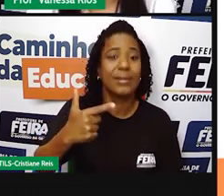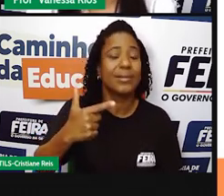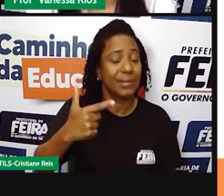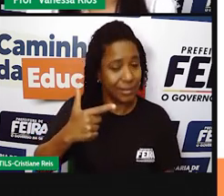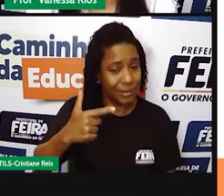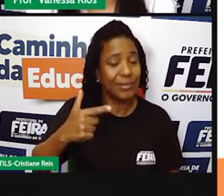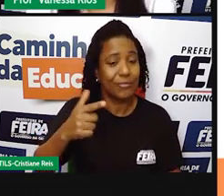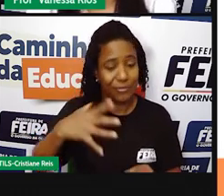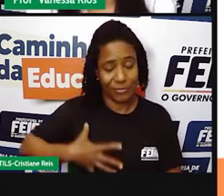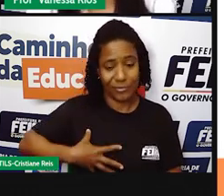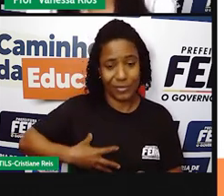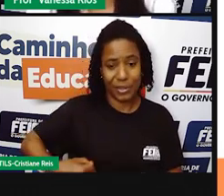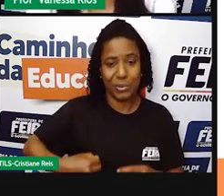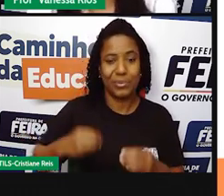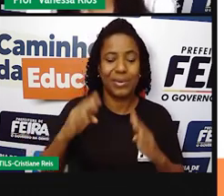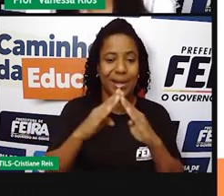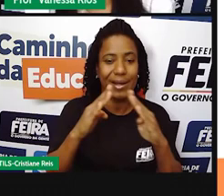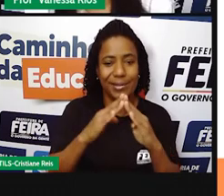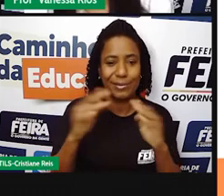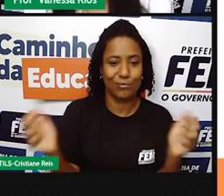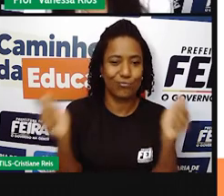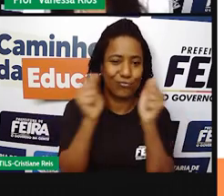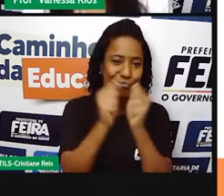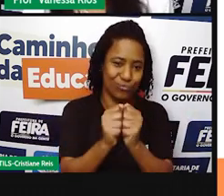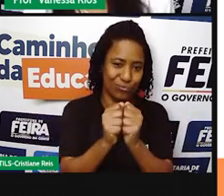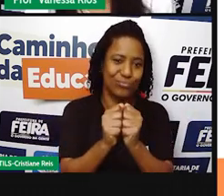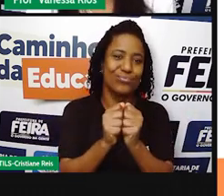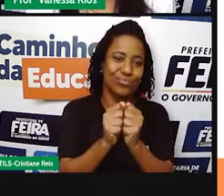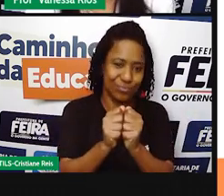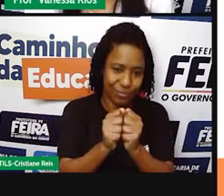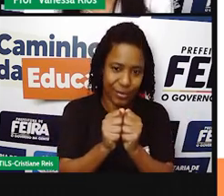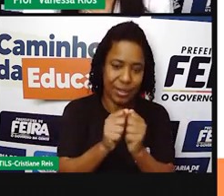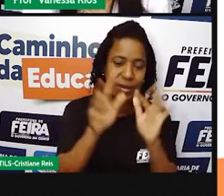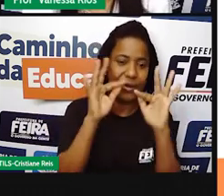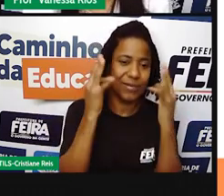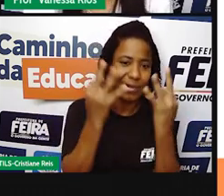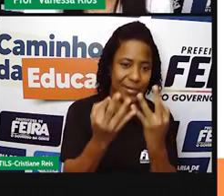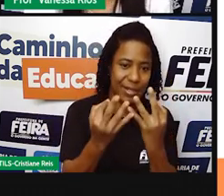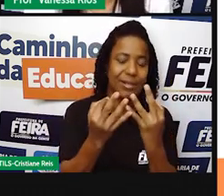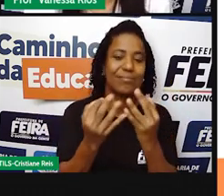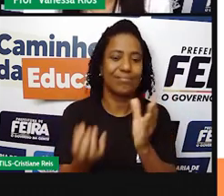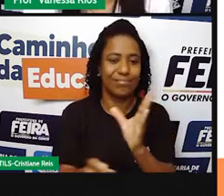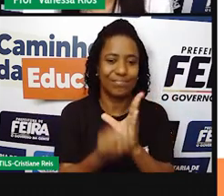conta dessas novas famílias que vão surgindo nos recasamentos.